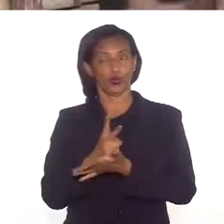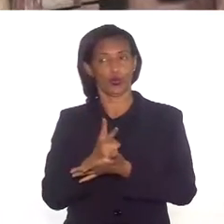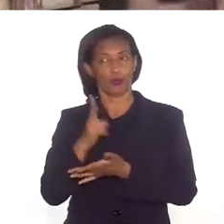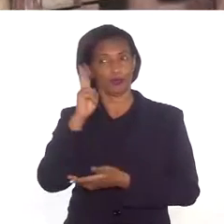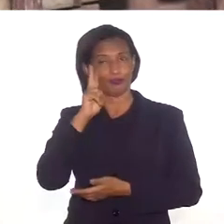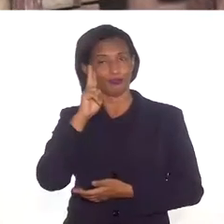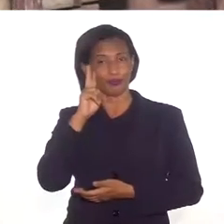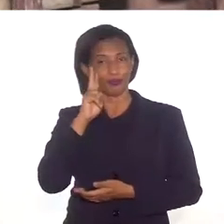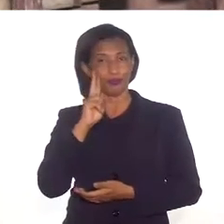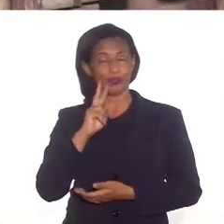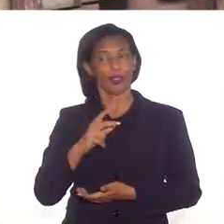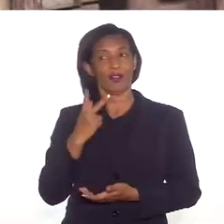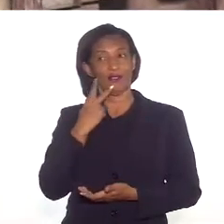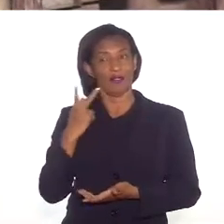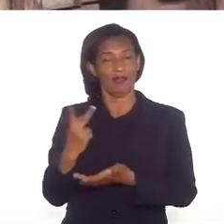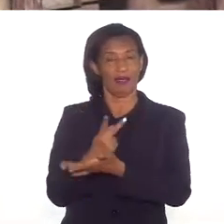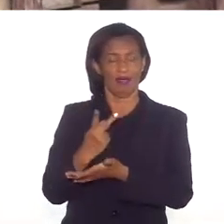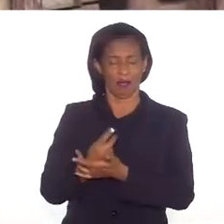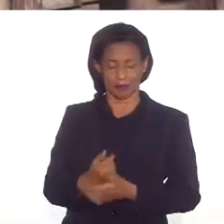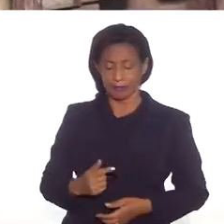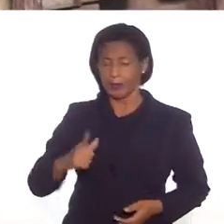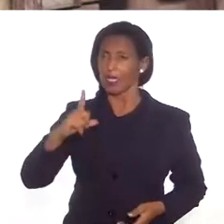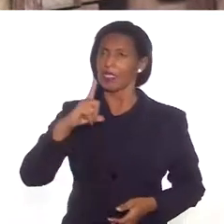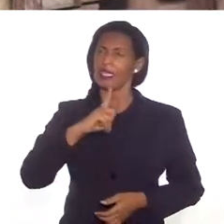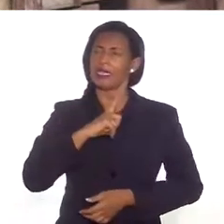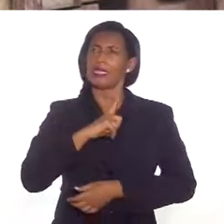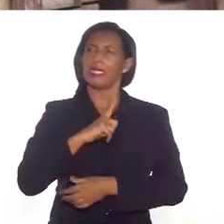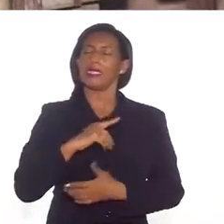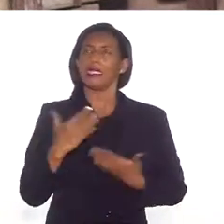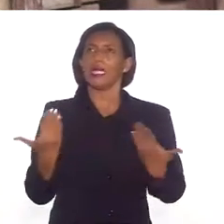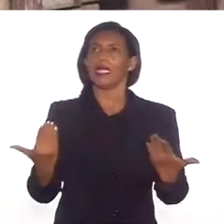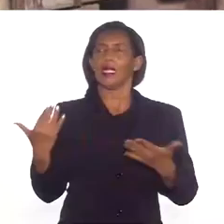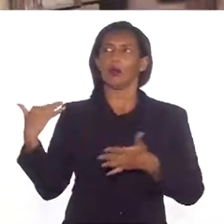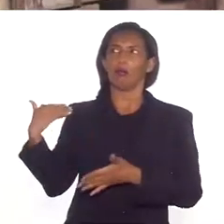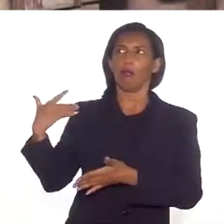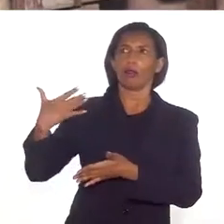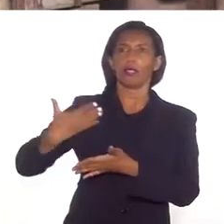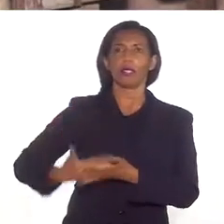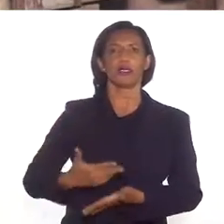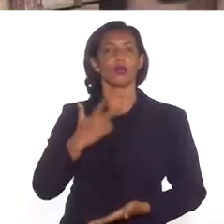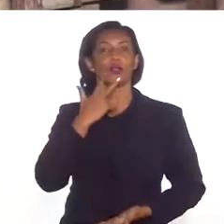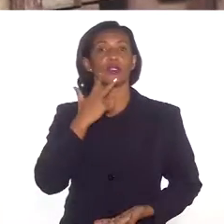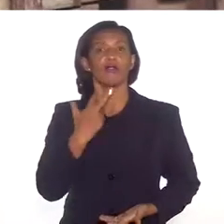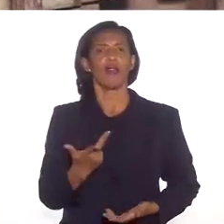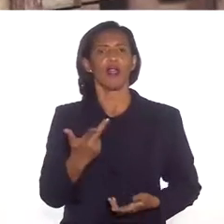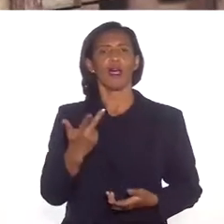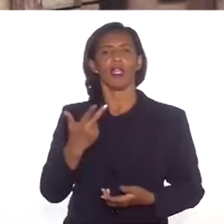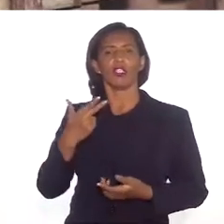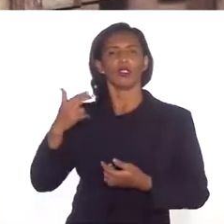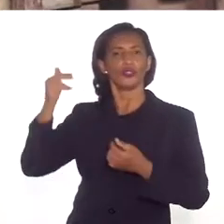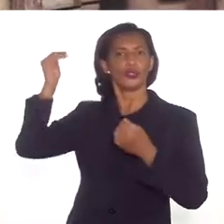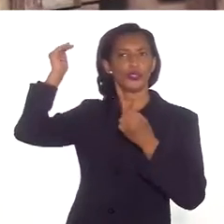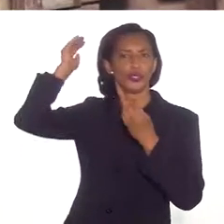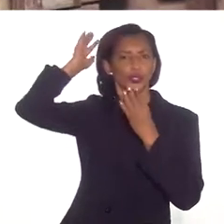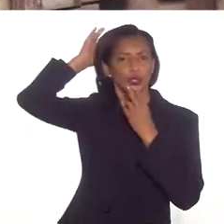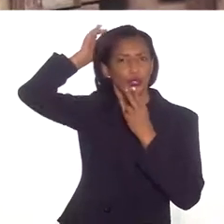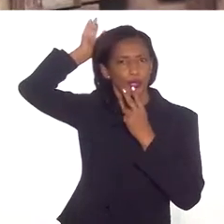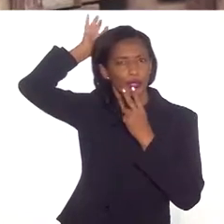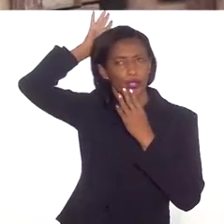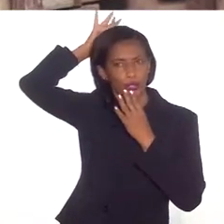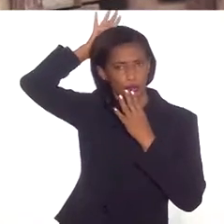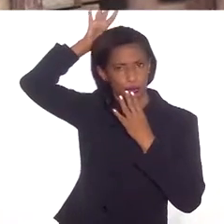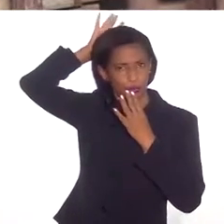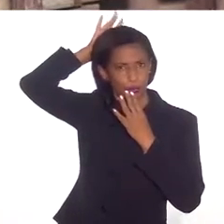Mas existe assim uma tradição de se falar de índios como se